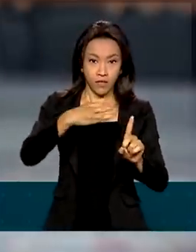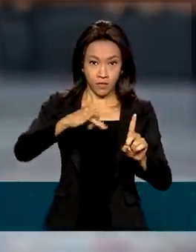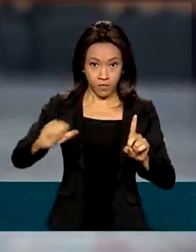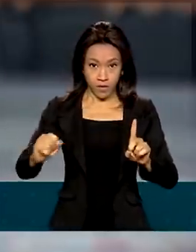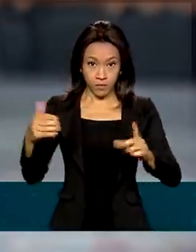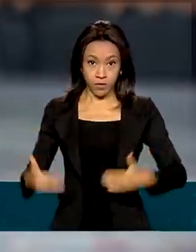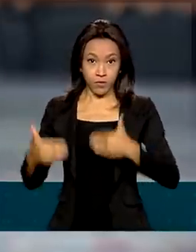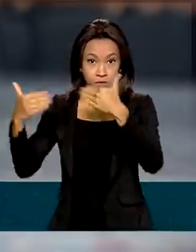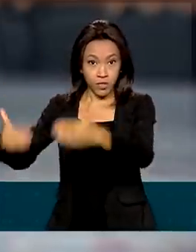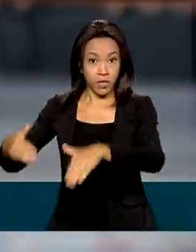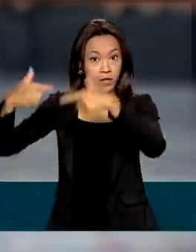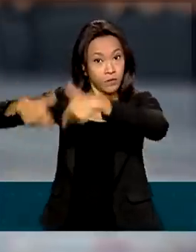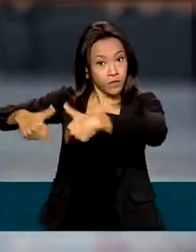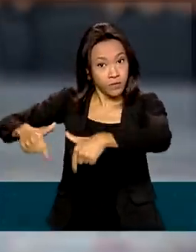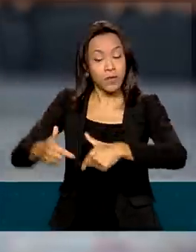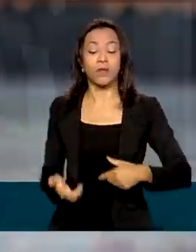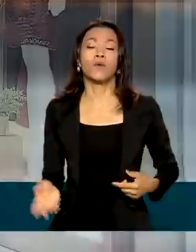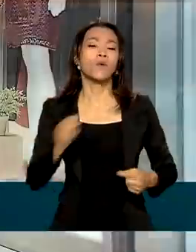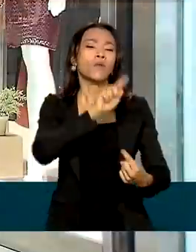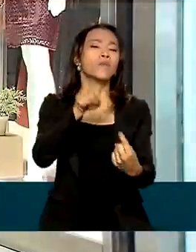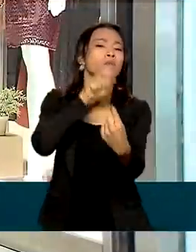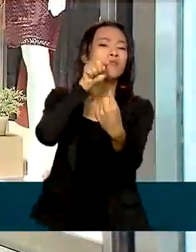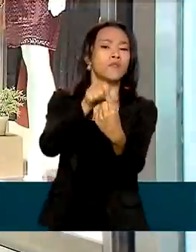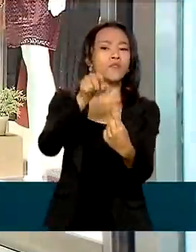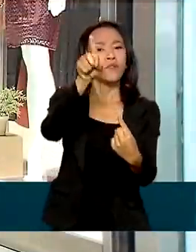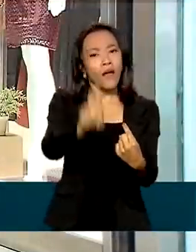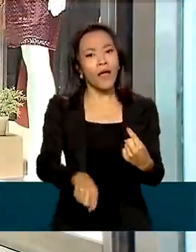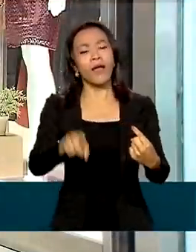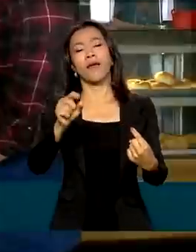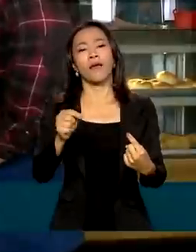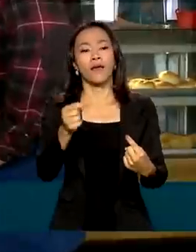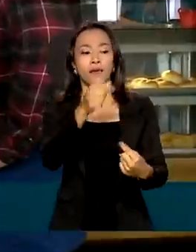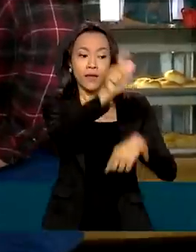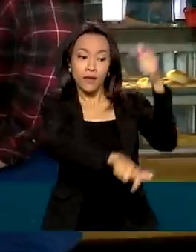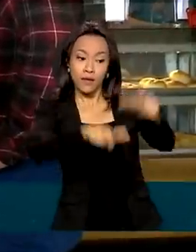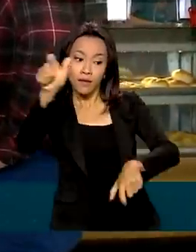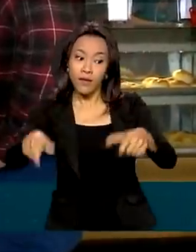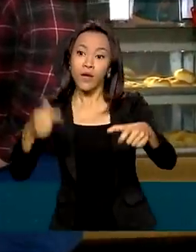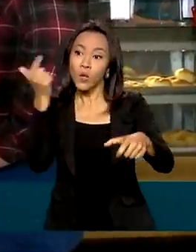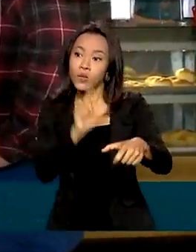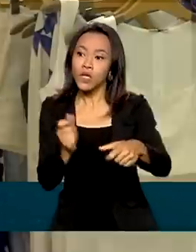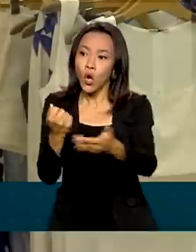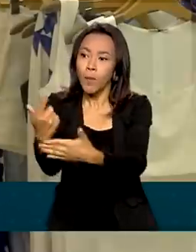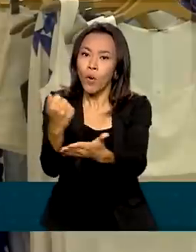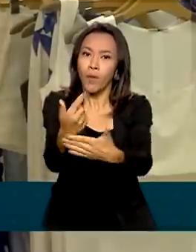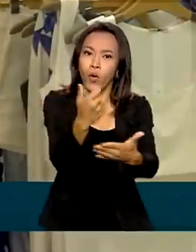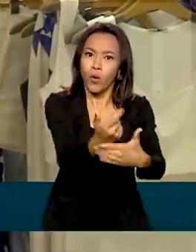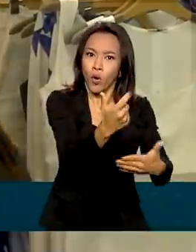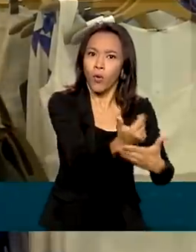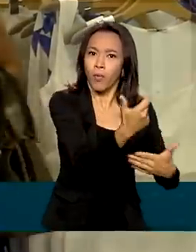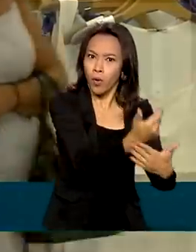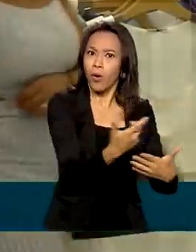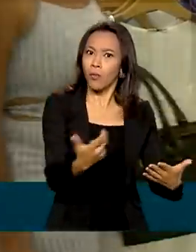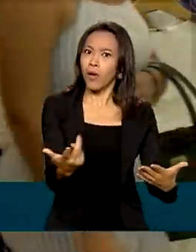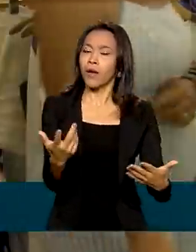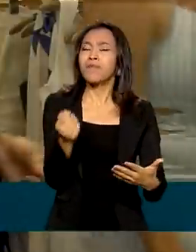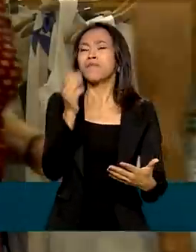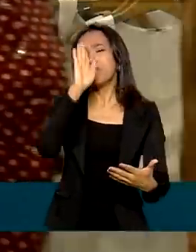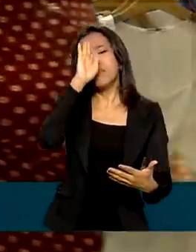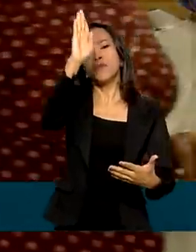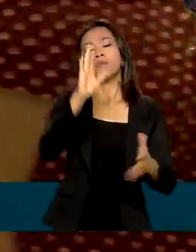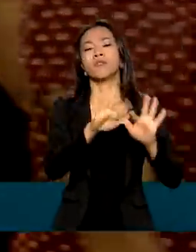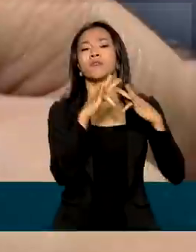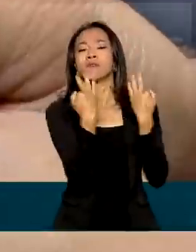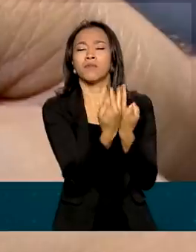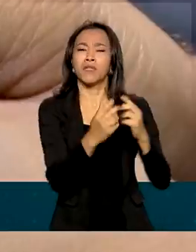E na primeira etapa, de uma maneira geral, o objetivo foi aumentar o poder de compra dos brasileiros, principalmente aqueles de menor renda.